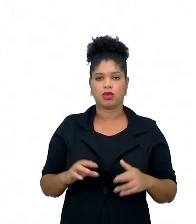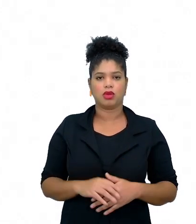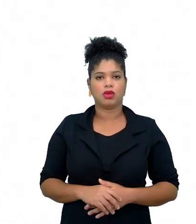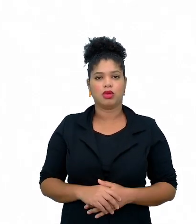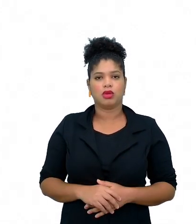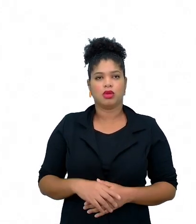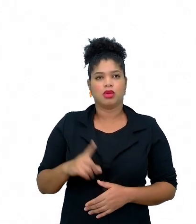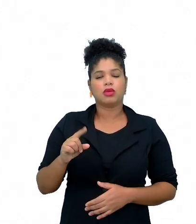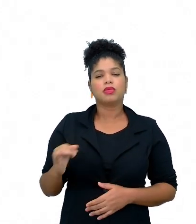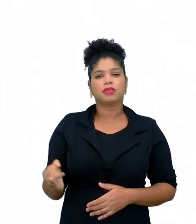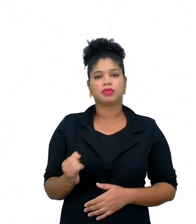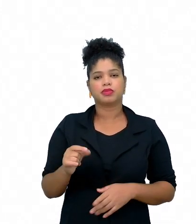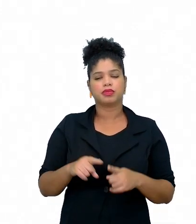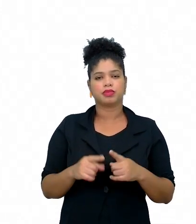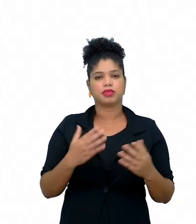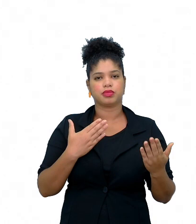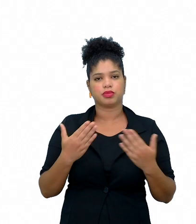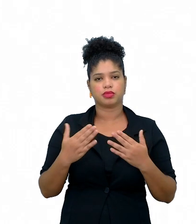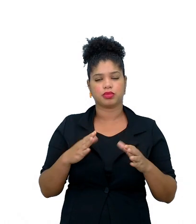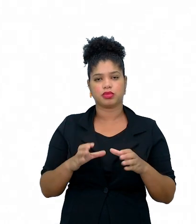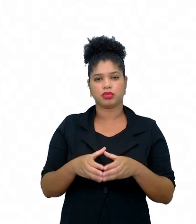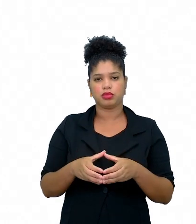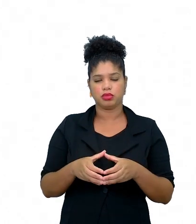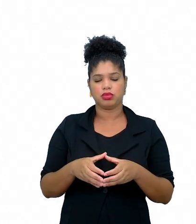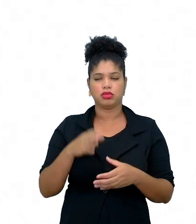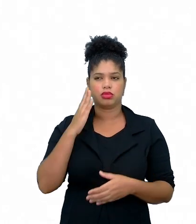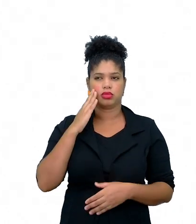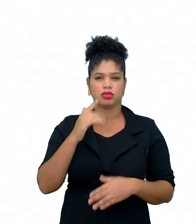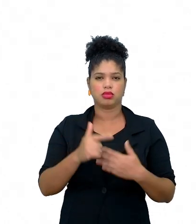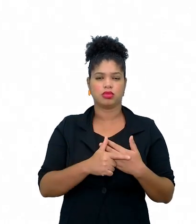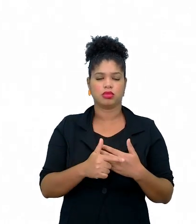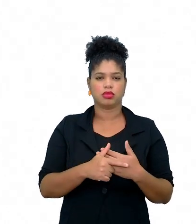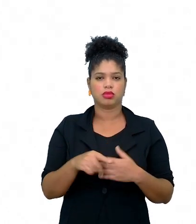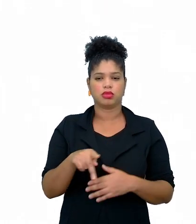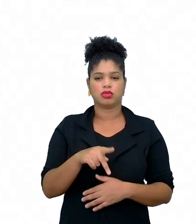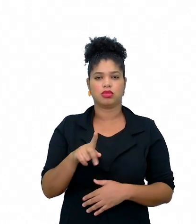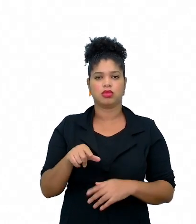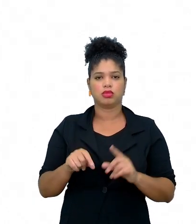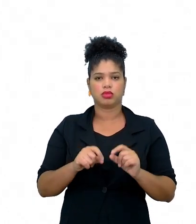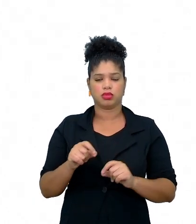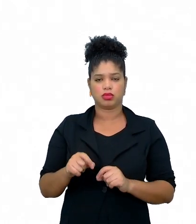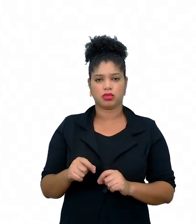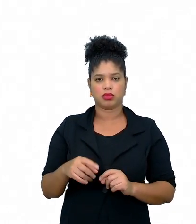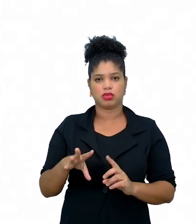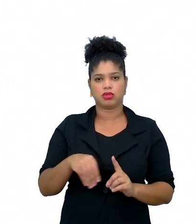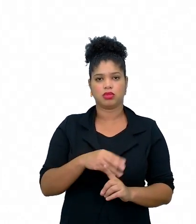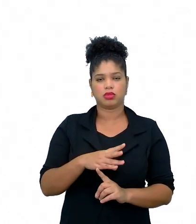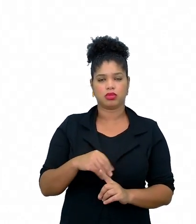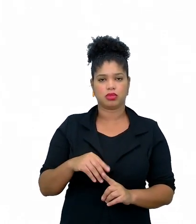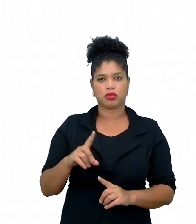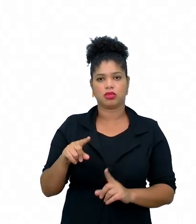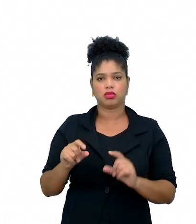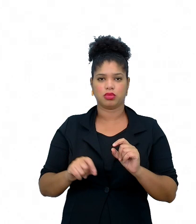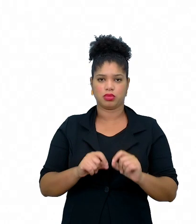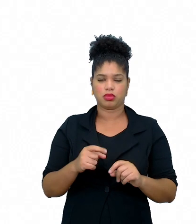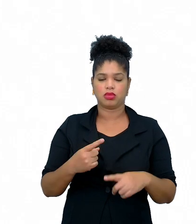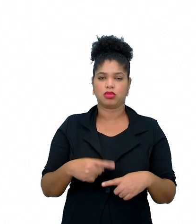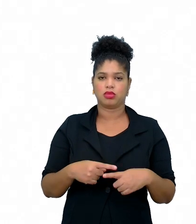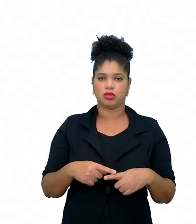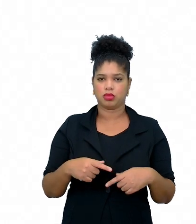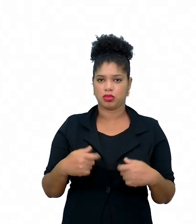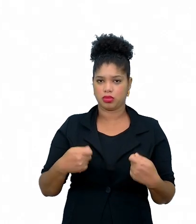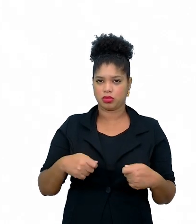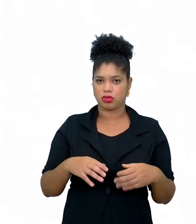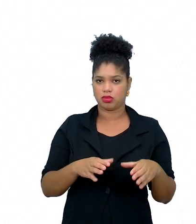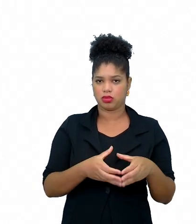Então, é importante também discutir, né, com a turma, né, qual vai ser o papel do professor, qual é o tipo de mediação que ele vai fazer, porque o trabalho tem que ser feito